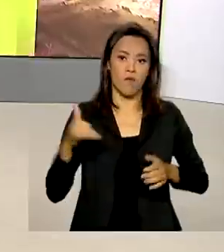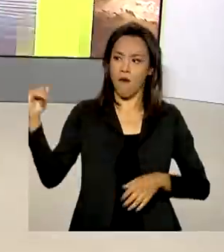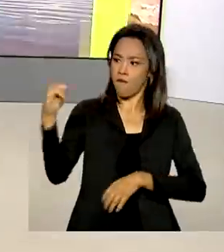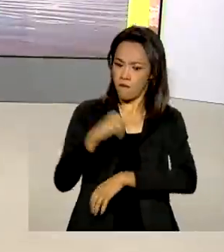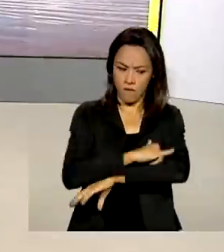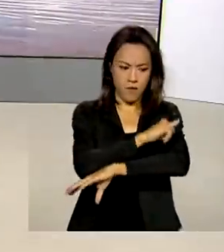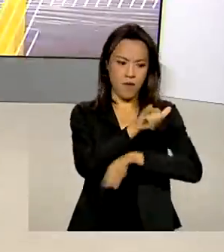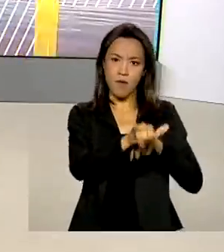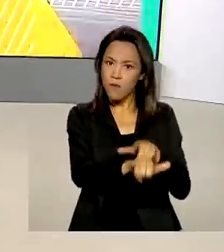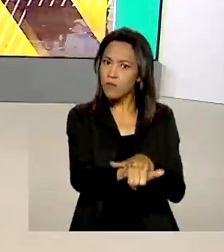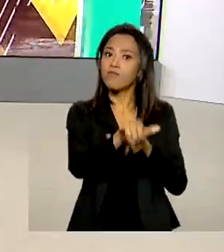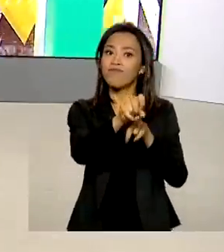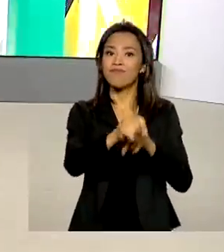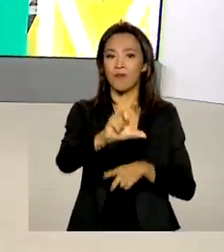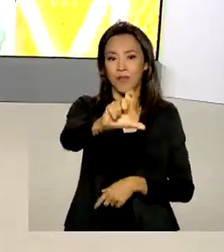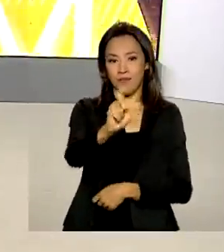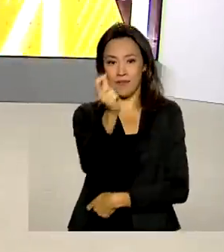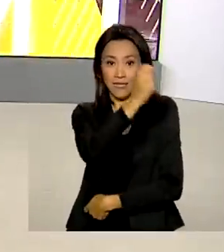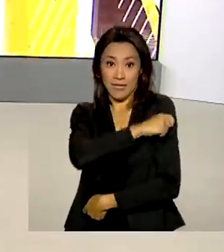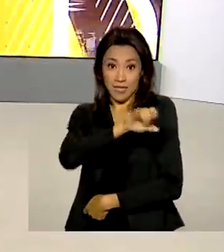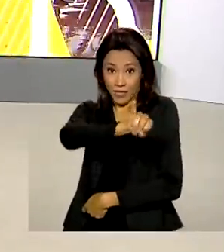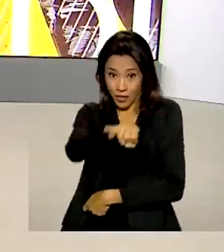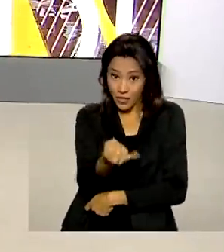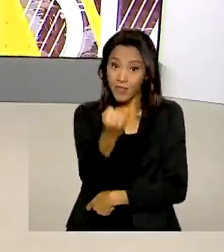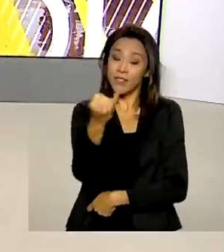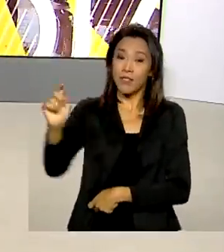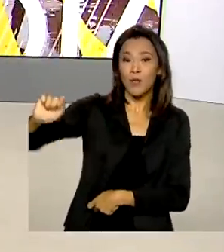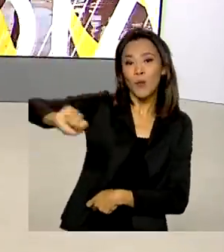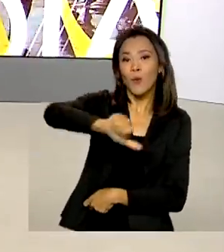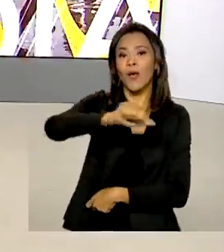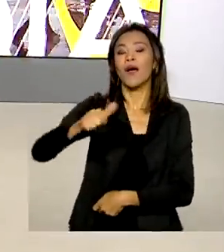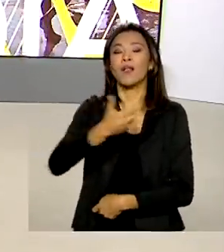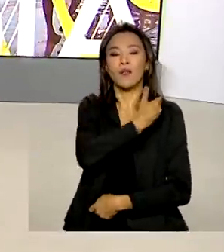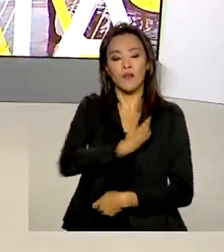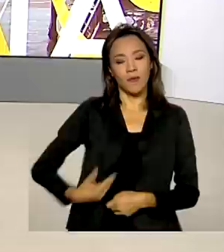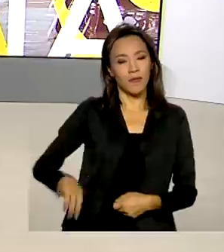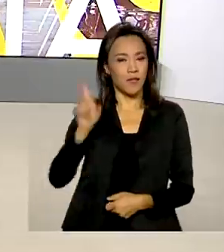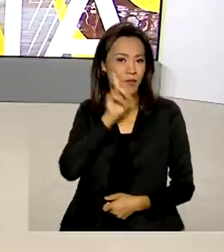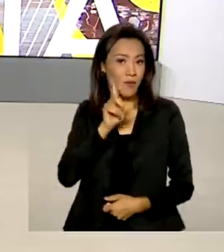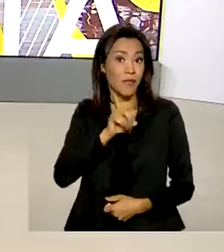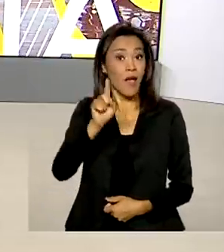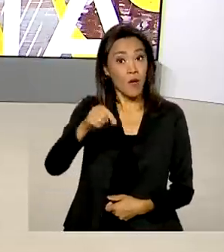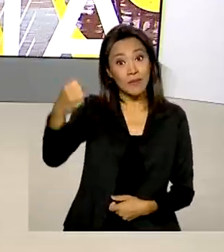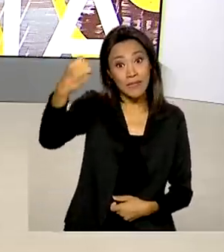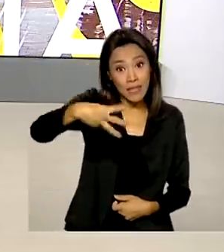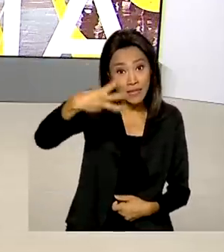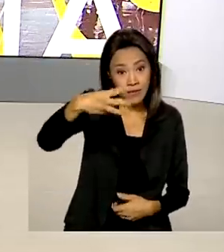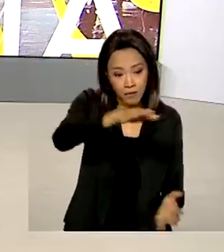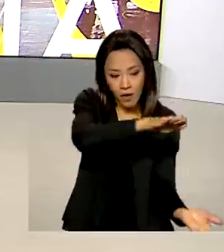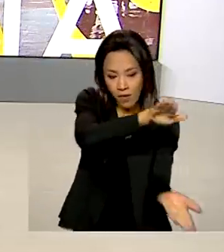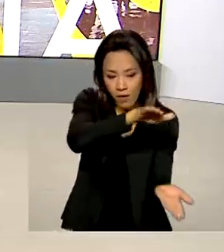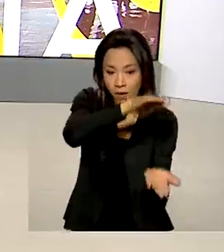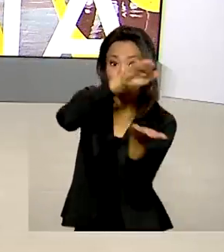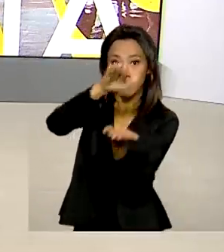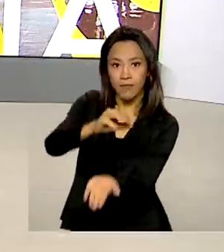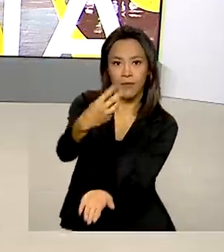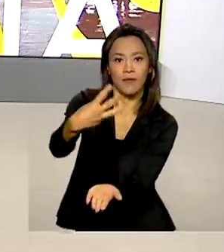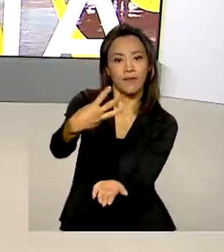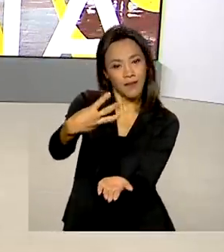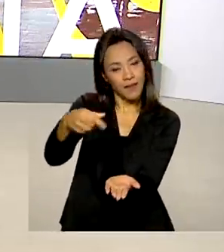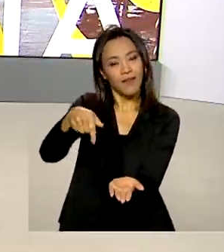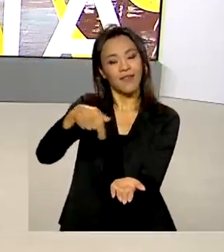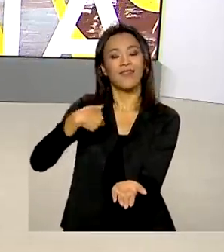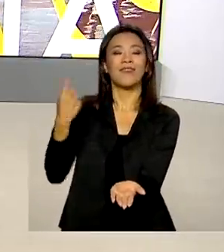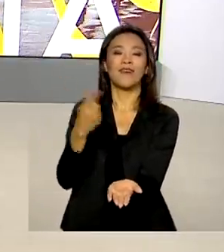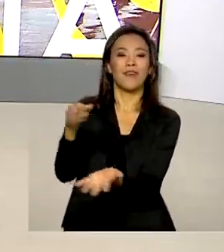com os imunizantes da Janssen doados pelo governo dos Estados Unidos ao Brasil. É o terceiro lote de vacinas do laboratório que